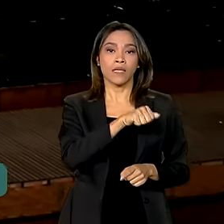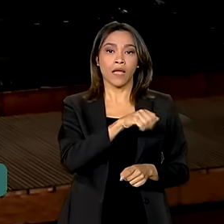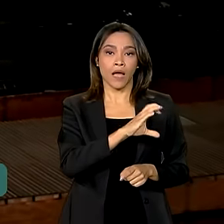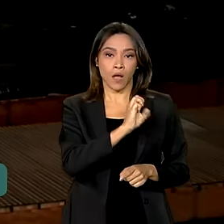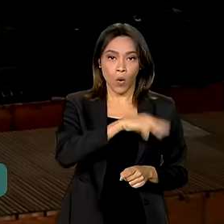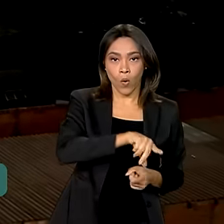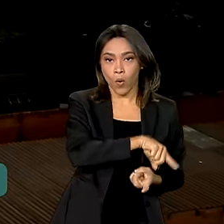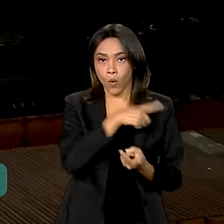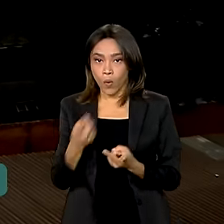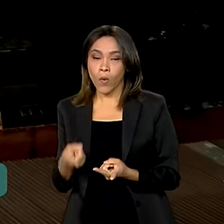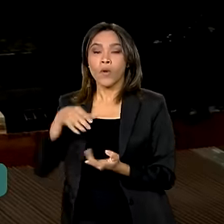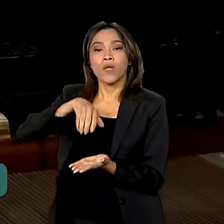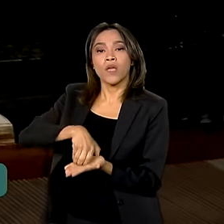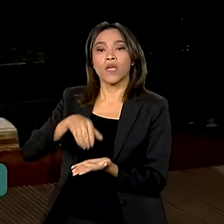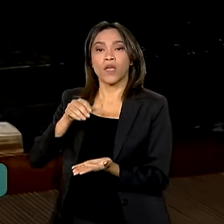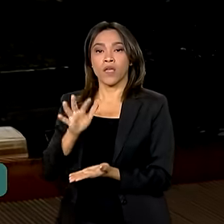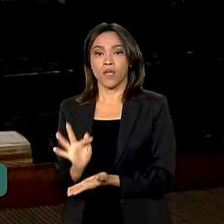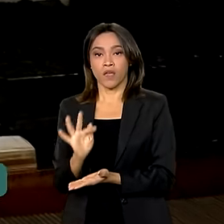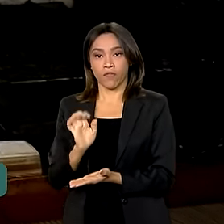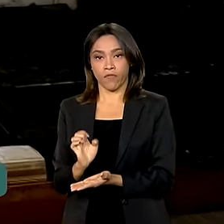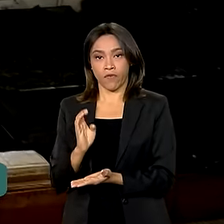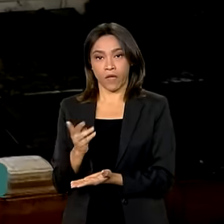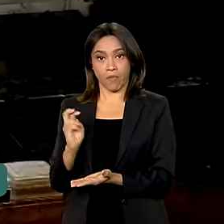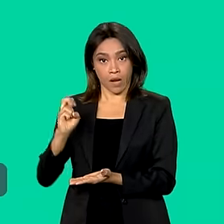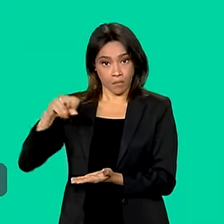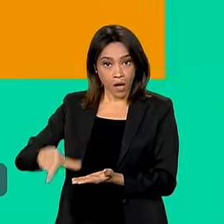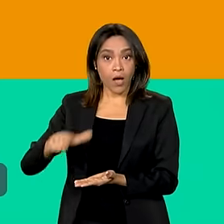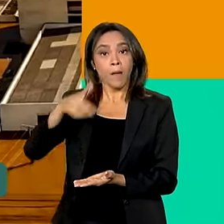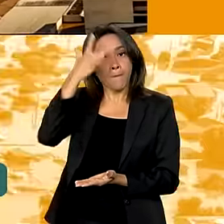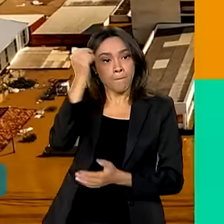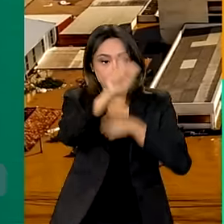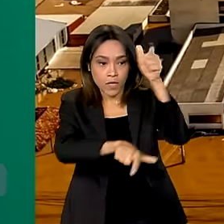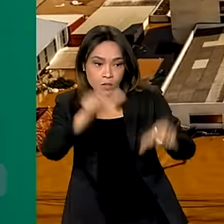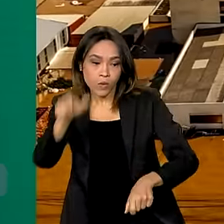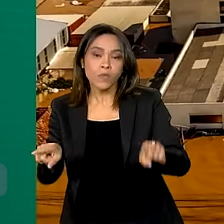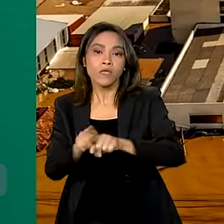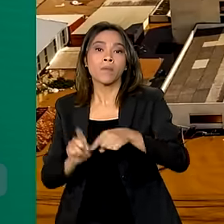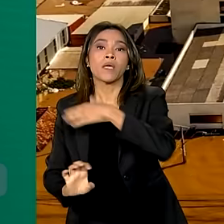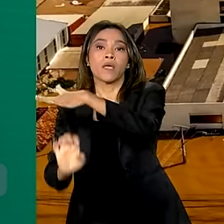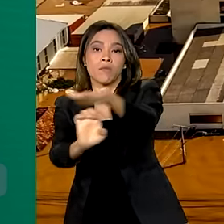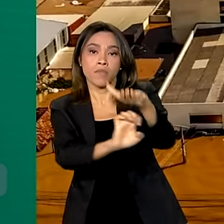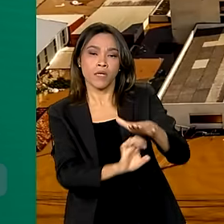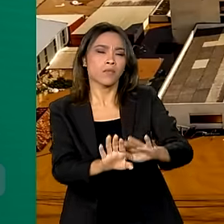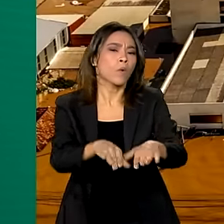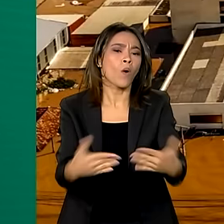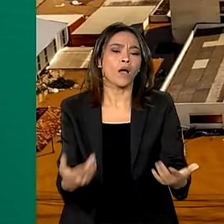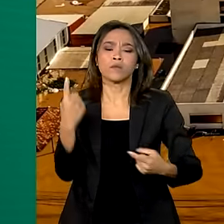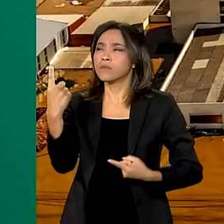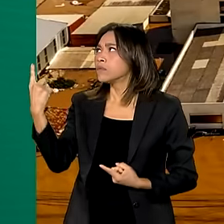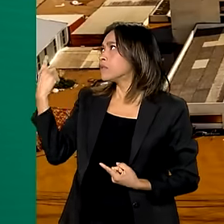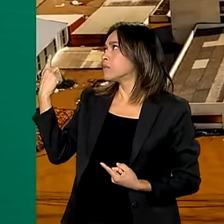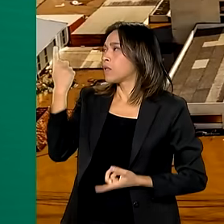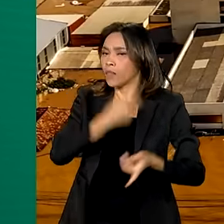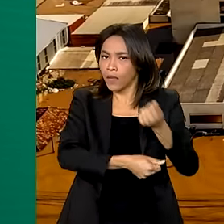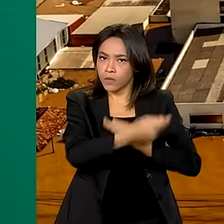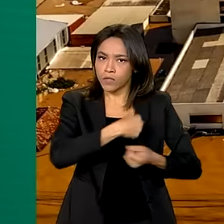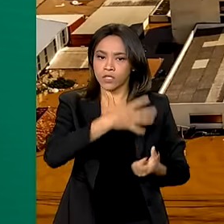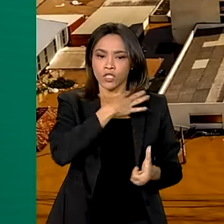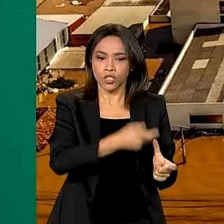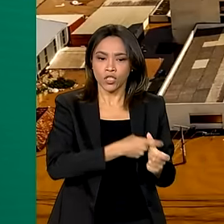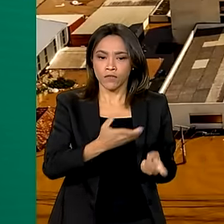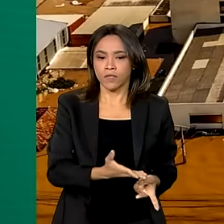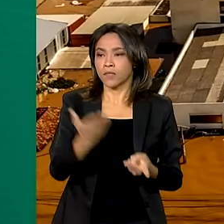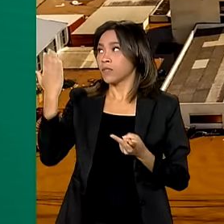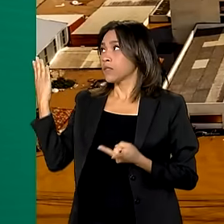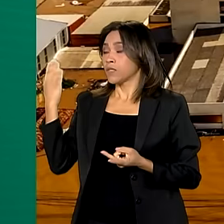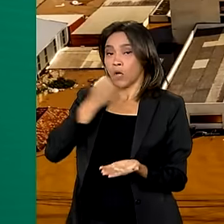medidas que beneficiam pessoas físicas e jurídicas. Entre as ações estão a renegociação de dívidas, prorrogação